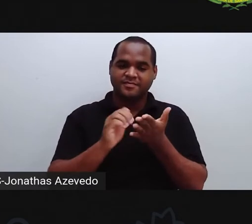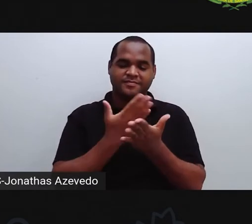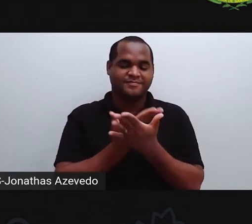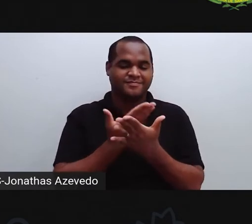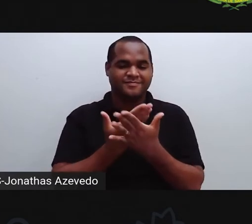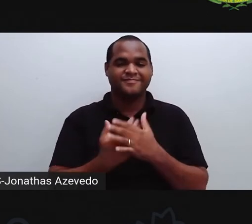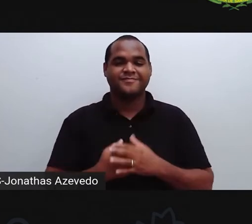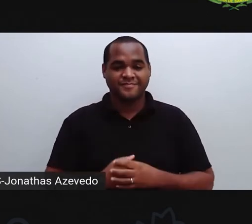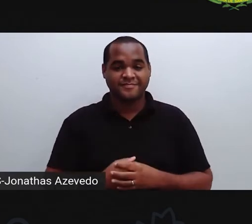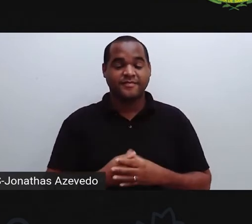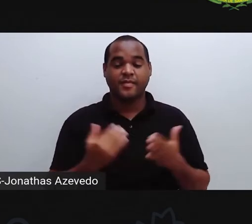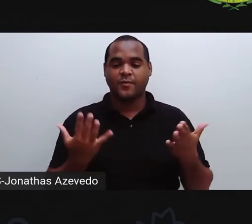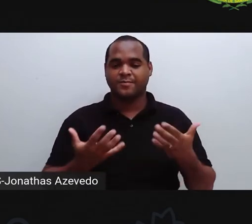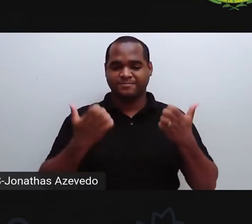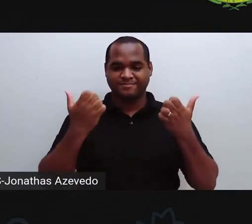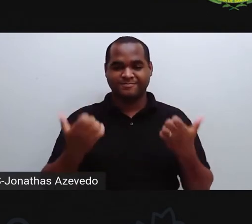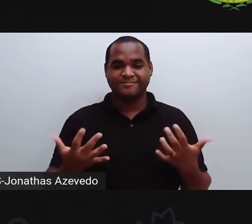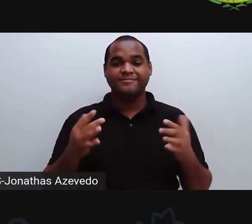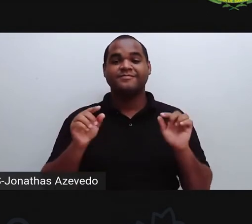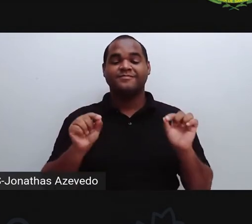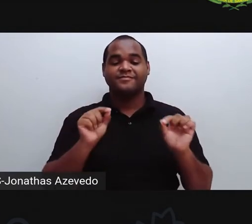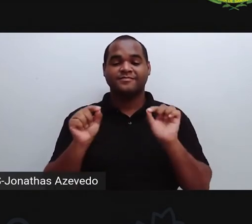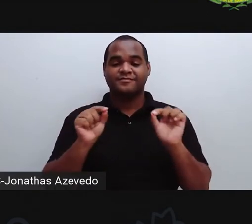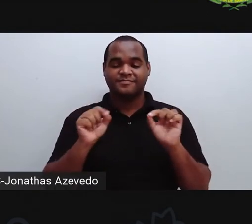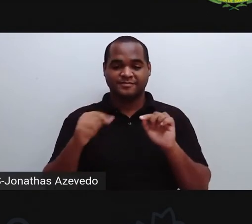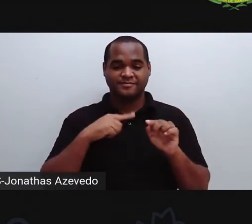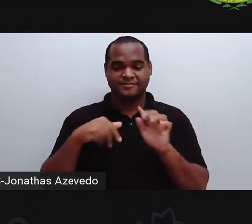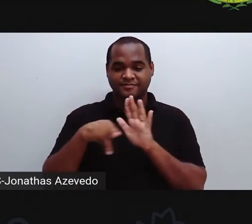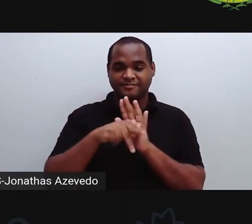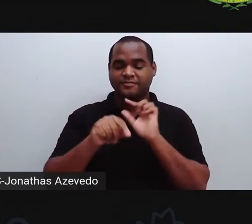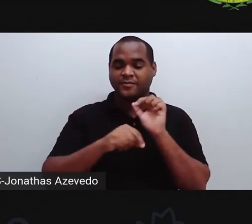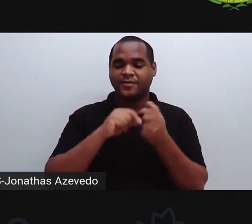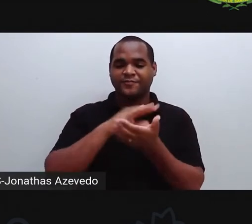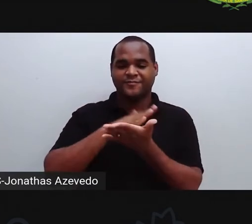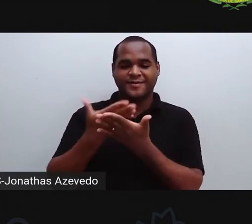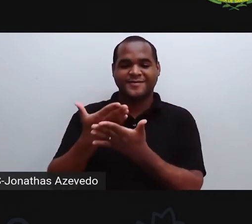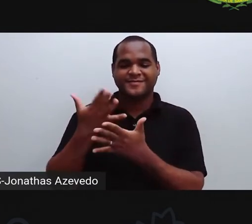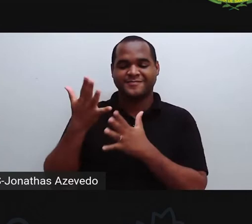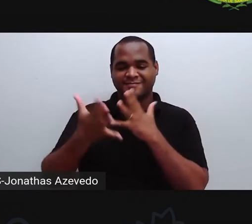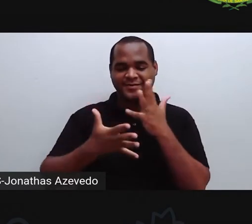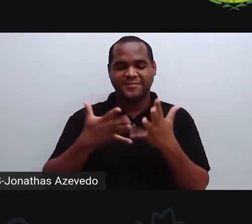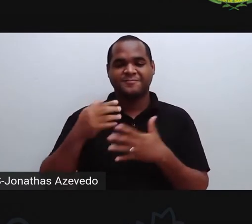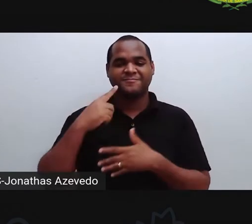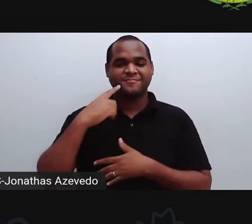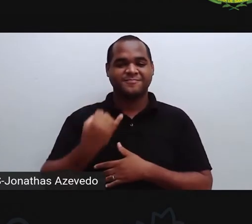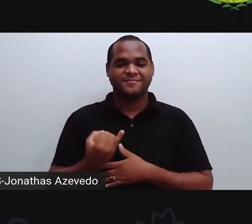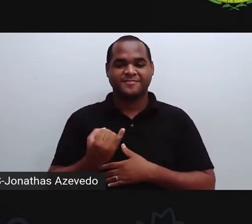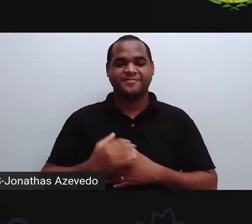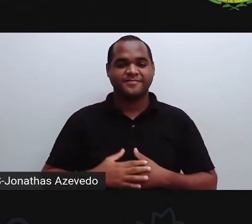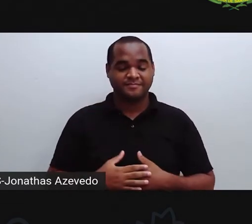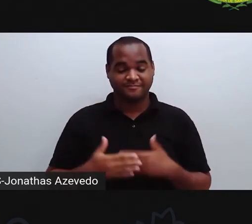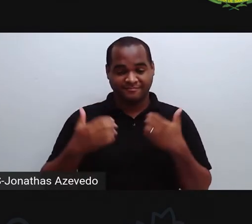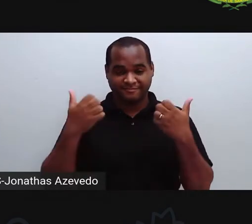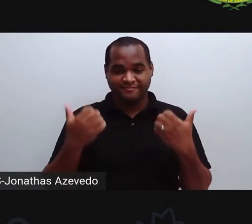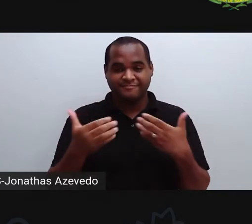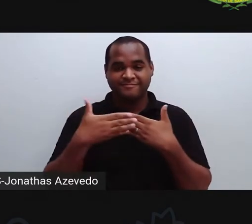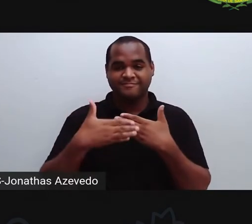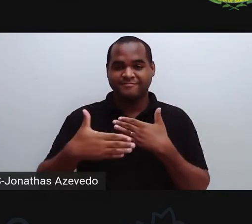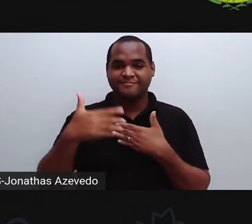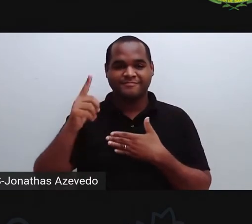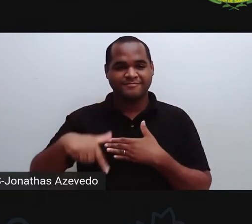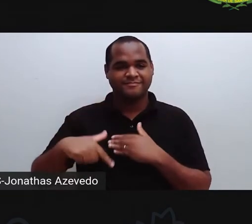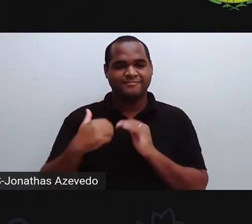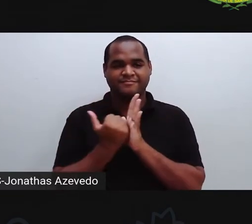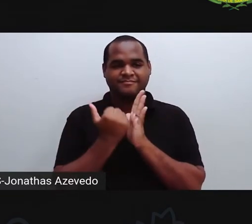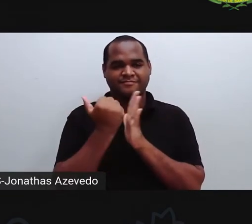Educação. E na nossa aula de hoje, a gente tem a participação do nosso intérprete, o Jonas. Então vamos lá para mais uma das nossas